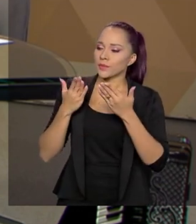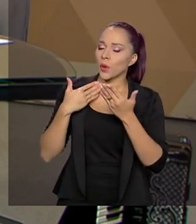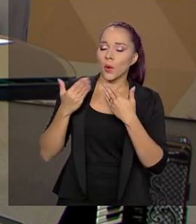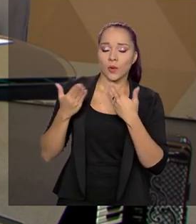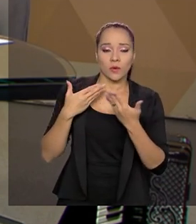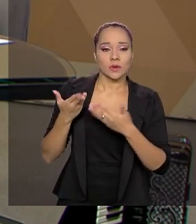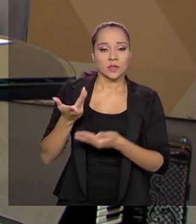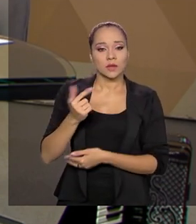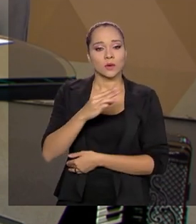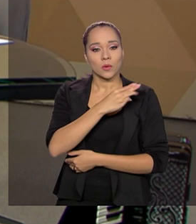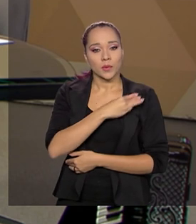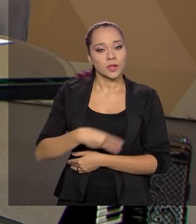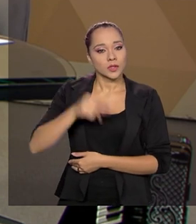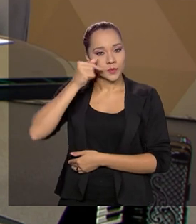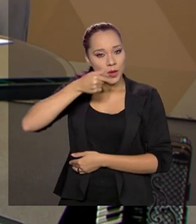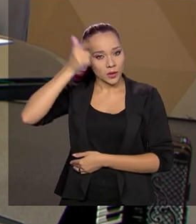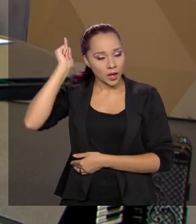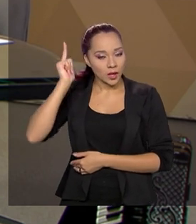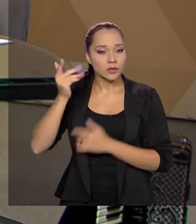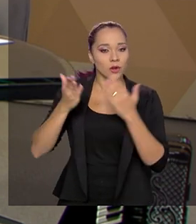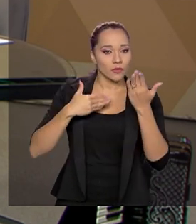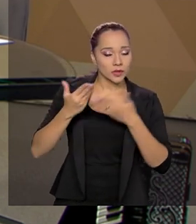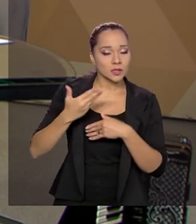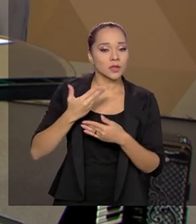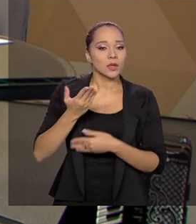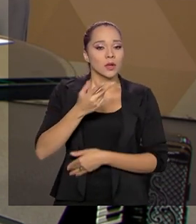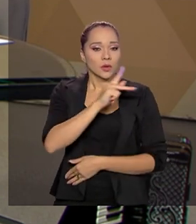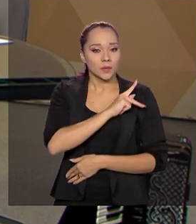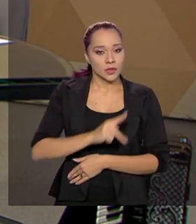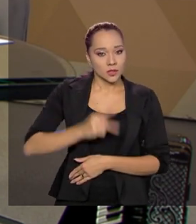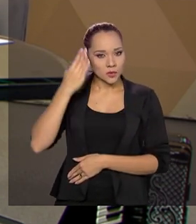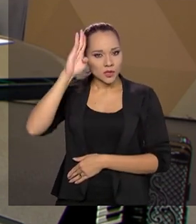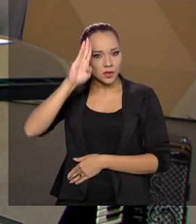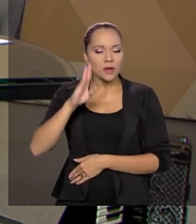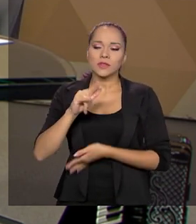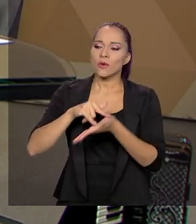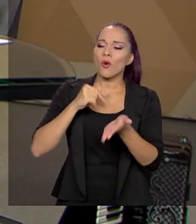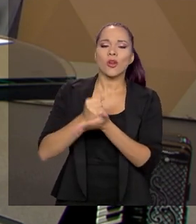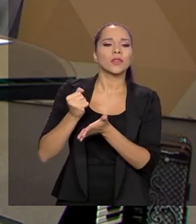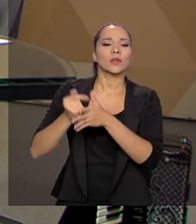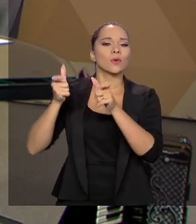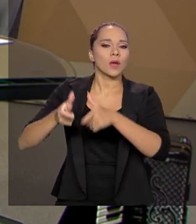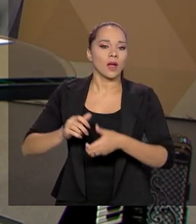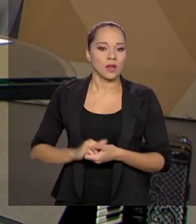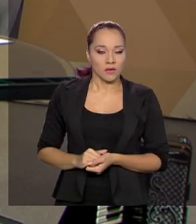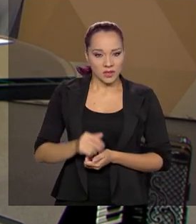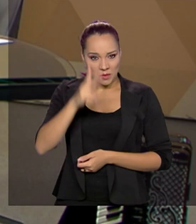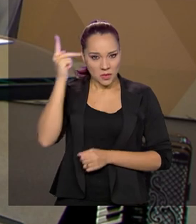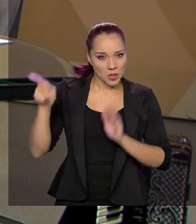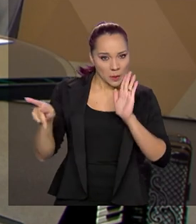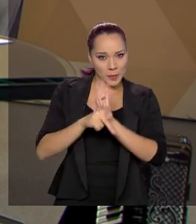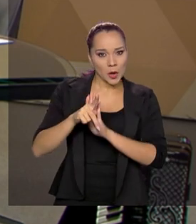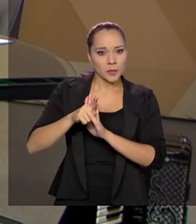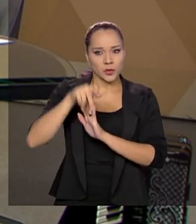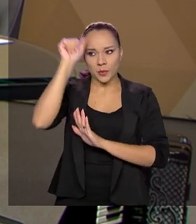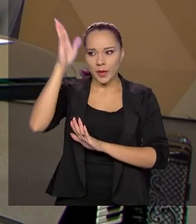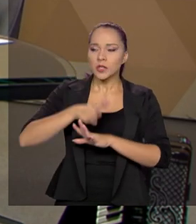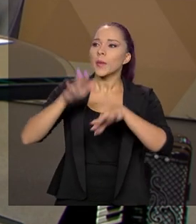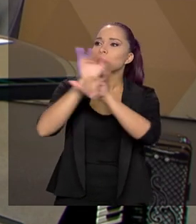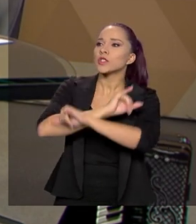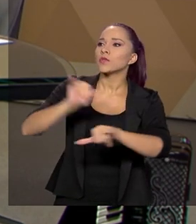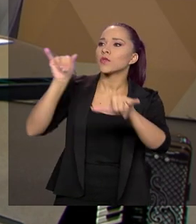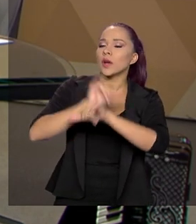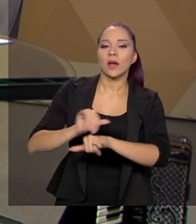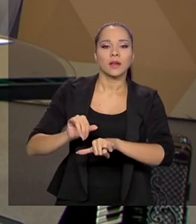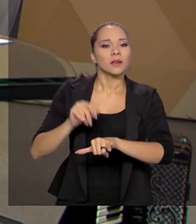Bolsonaro, a gente vai fazer contrato com esse pessoal local, porque não vamos mandar um cara do Brasil para divulgar o Brasil lá fora, vender o Brasil